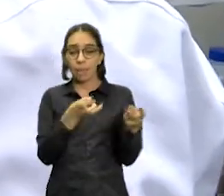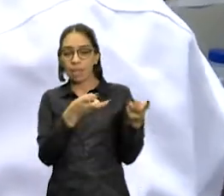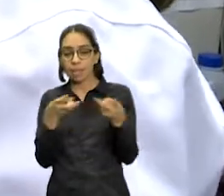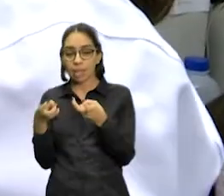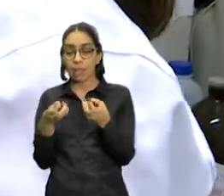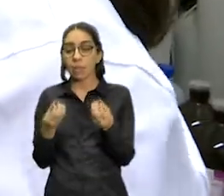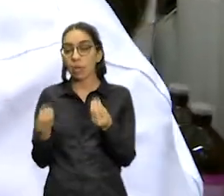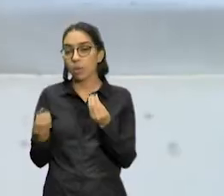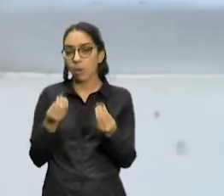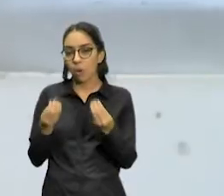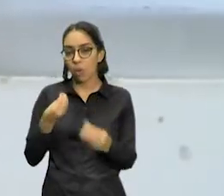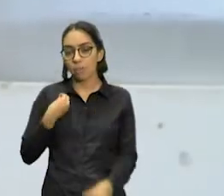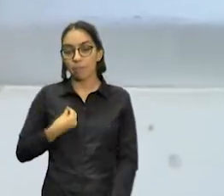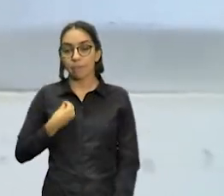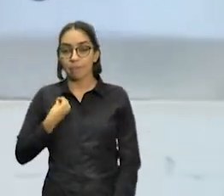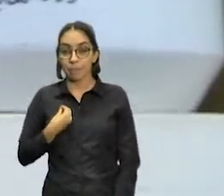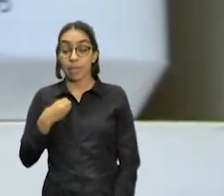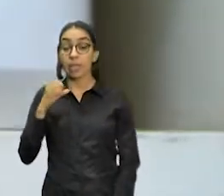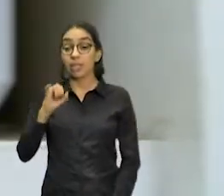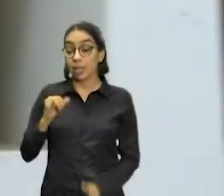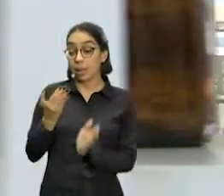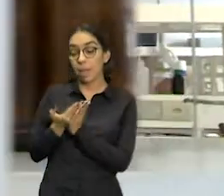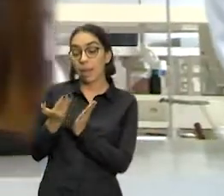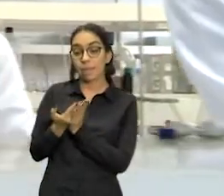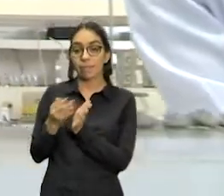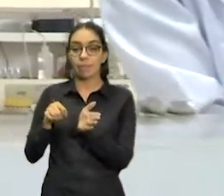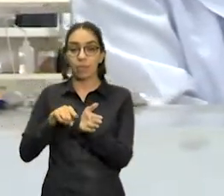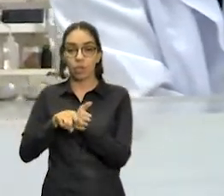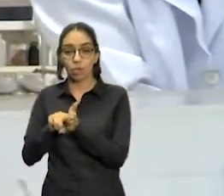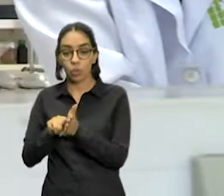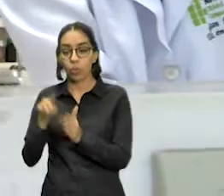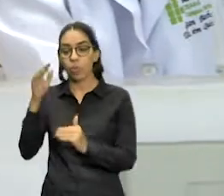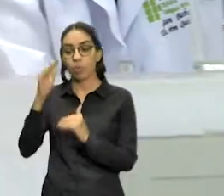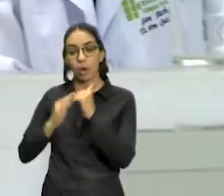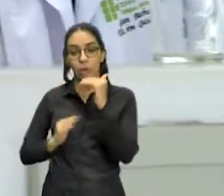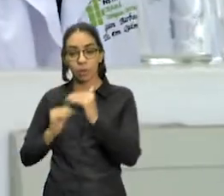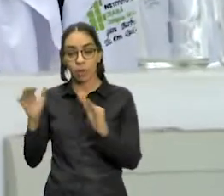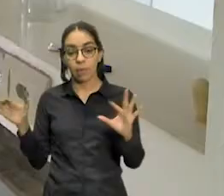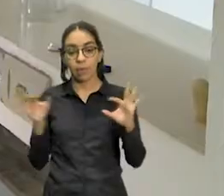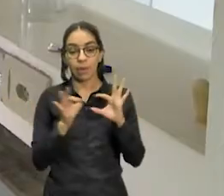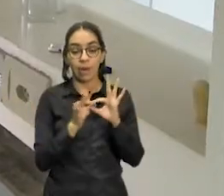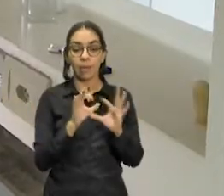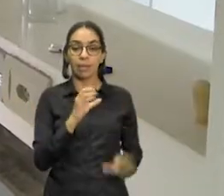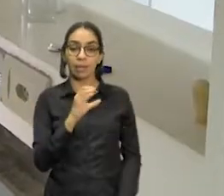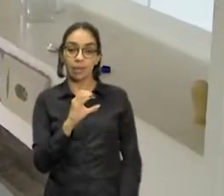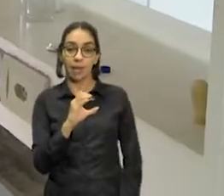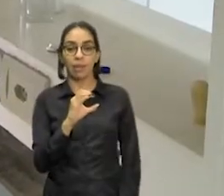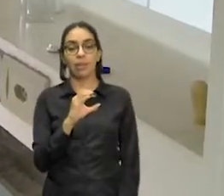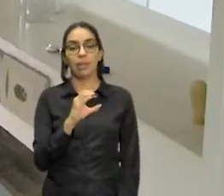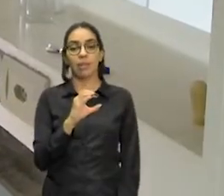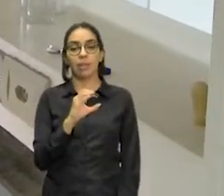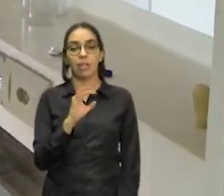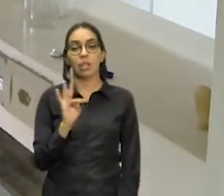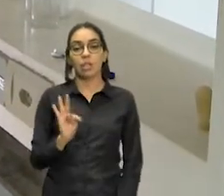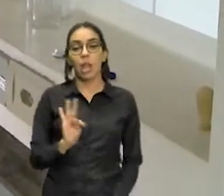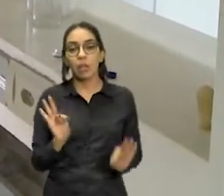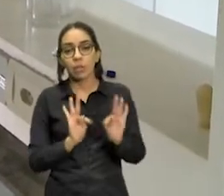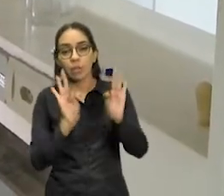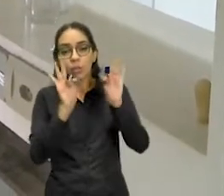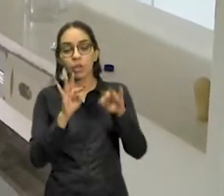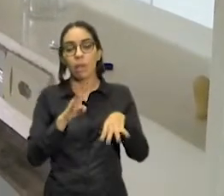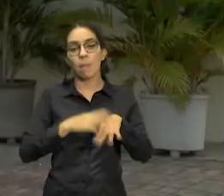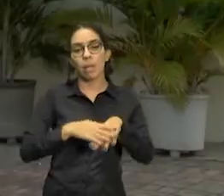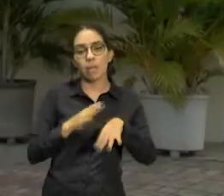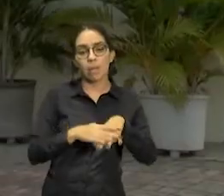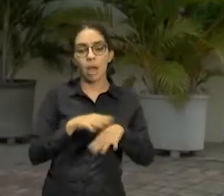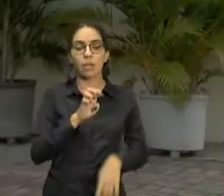feminina no campo dos estudos e profissões ligadas à ciência, tecnologia, engenharia e matemática. Na contramão dessa